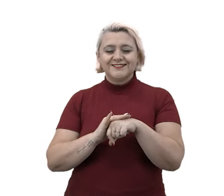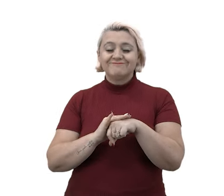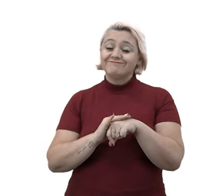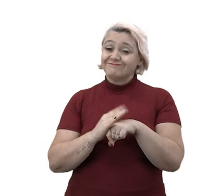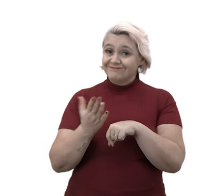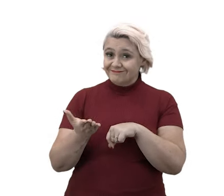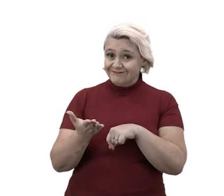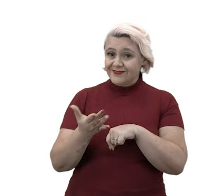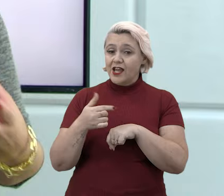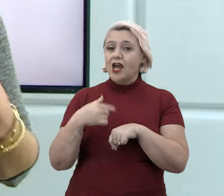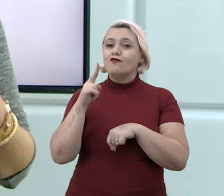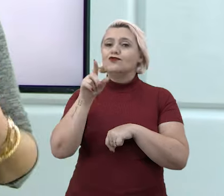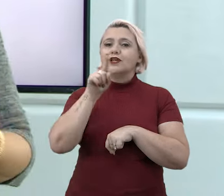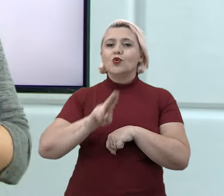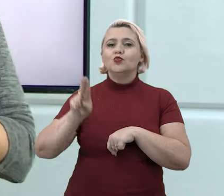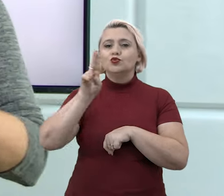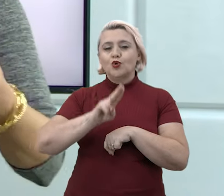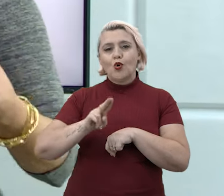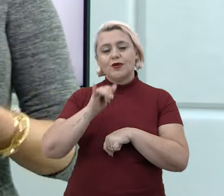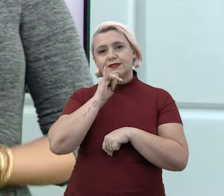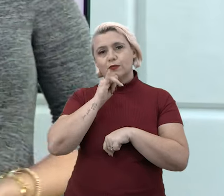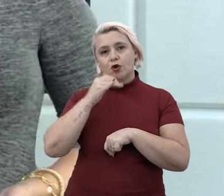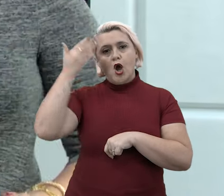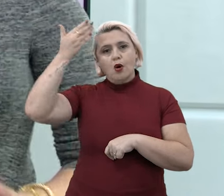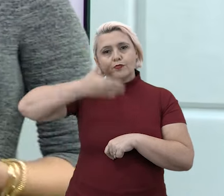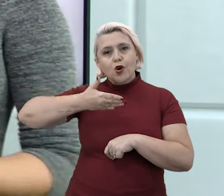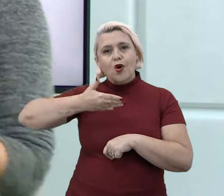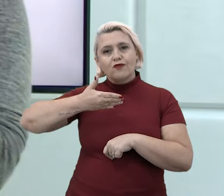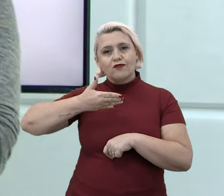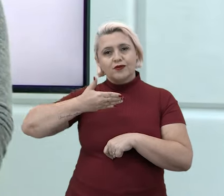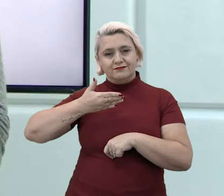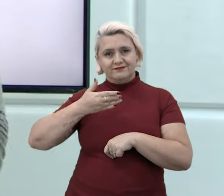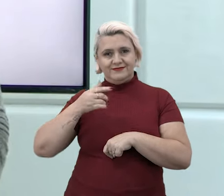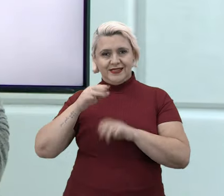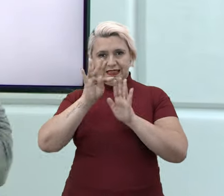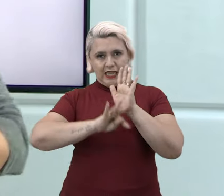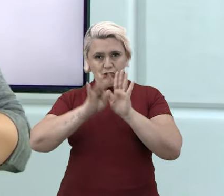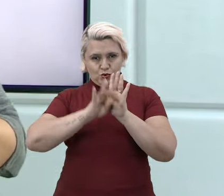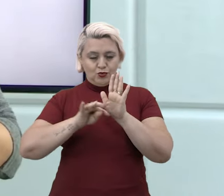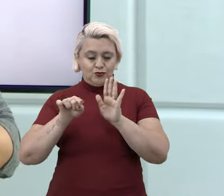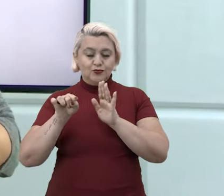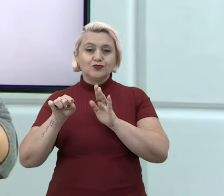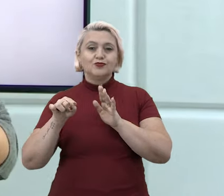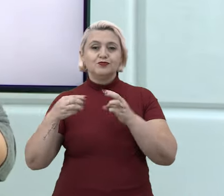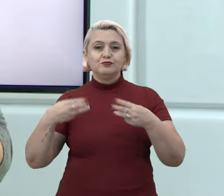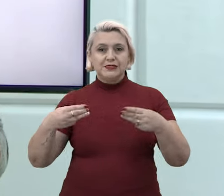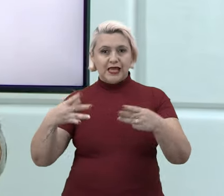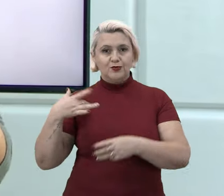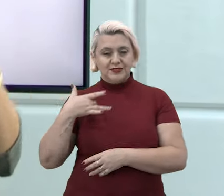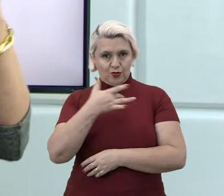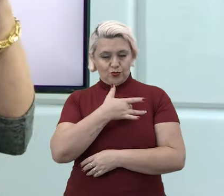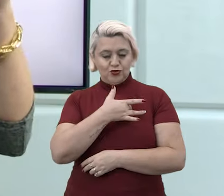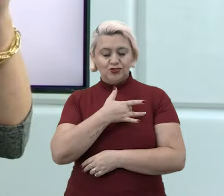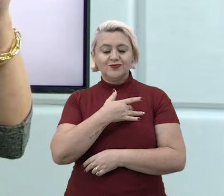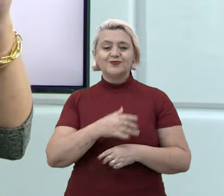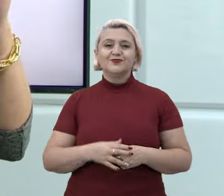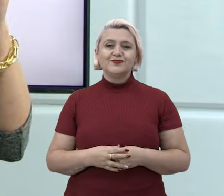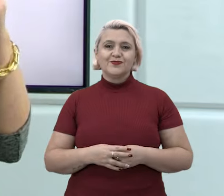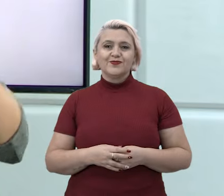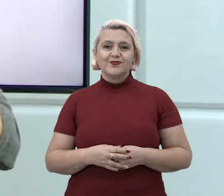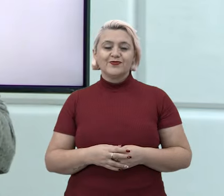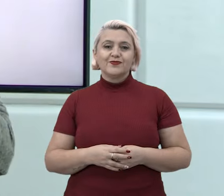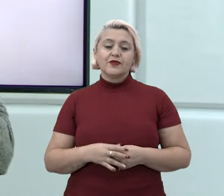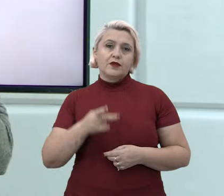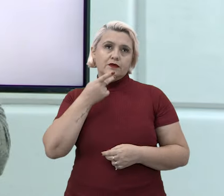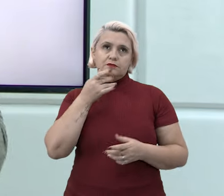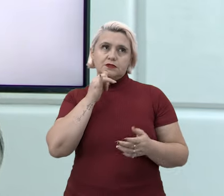doenças infecciosas. Então, se eu quero comprovar, por exemplo, no caso do segundo, né, exemplo que eu trouxe para